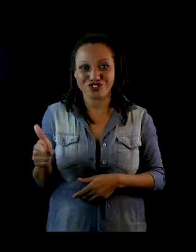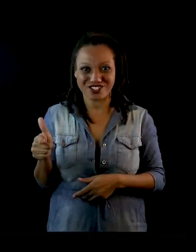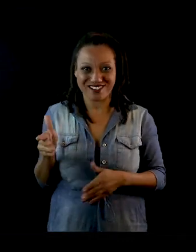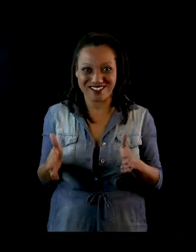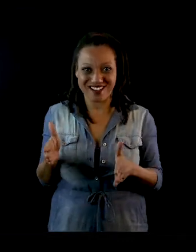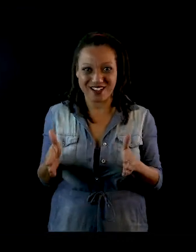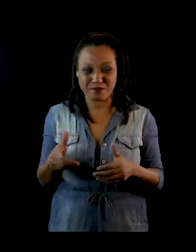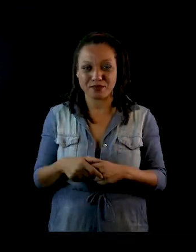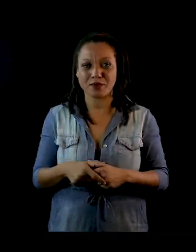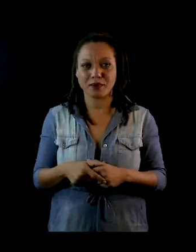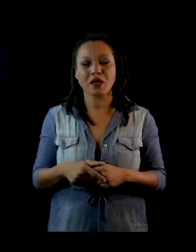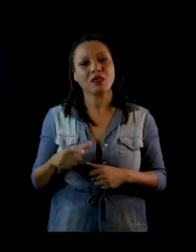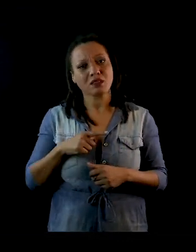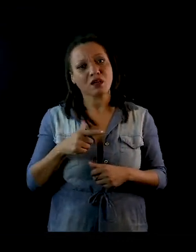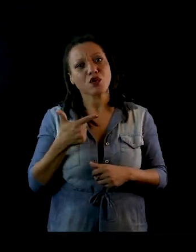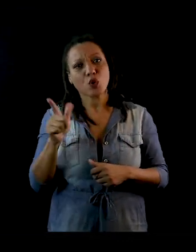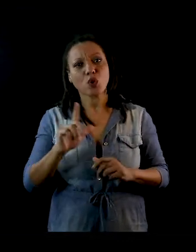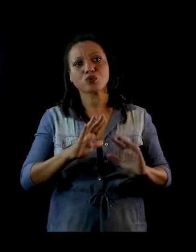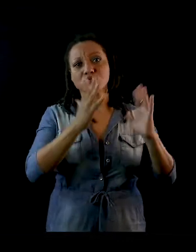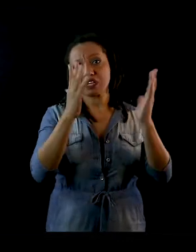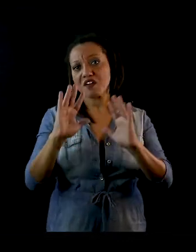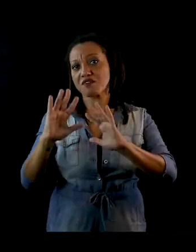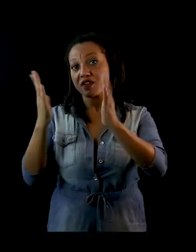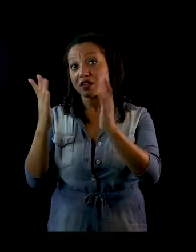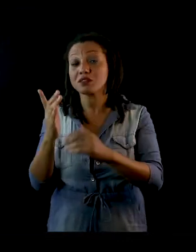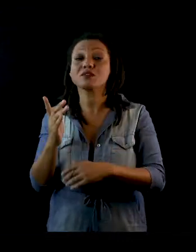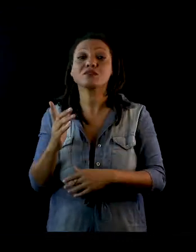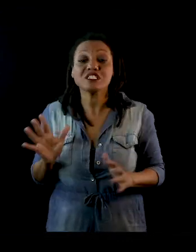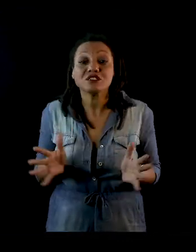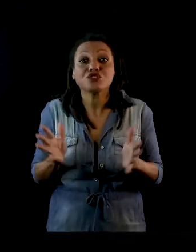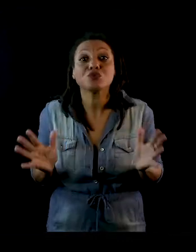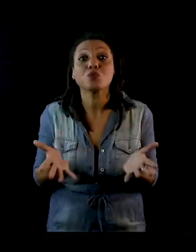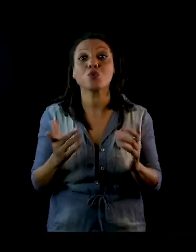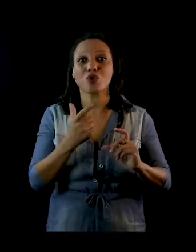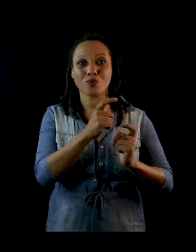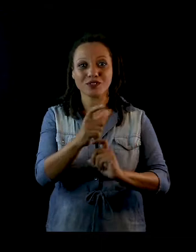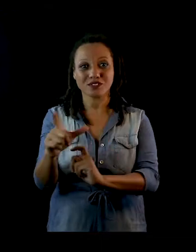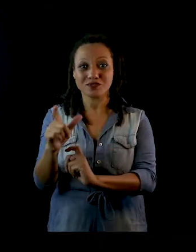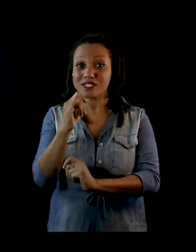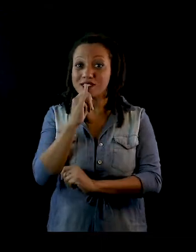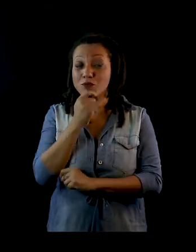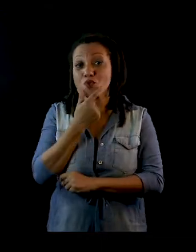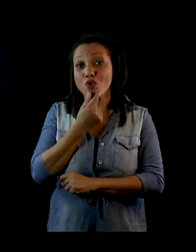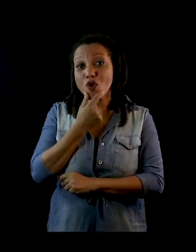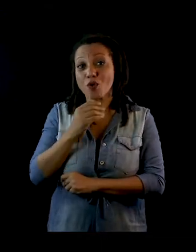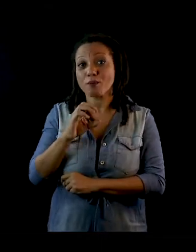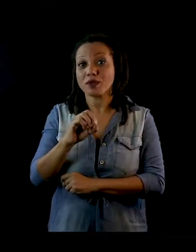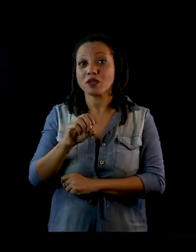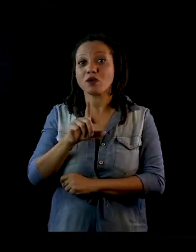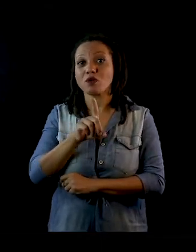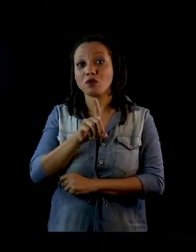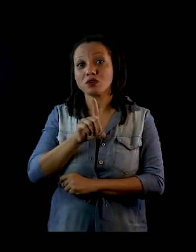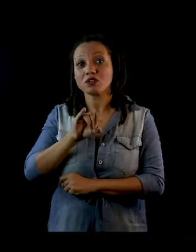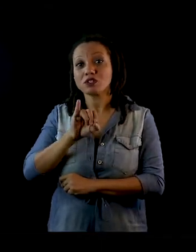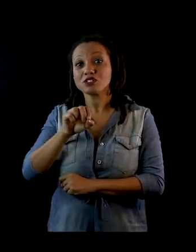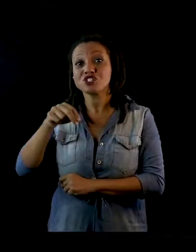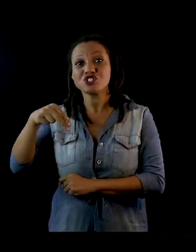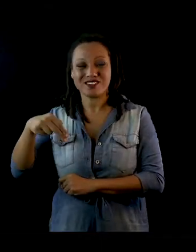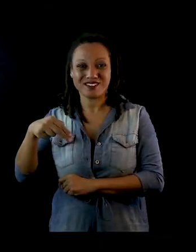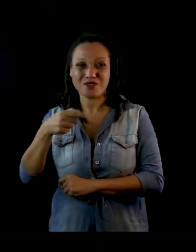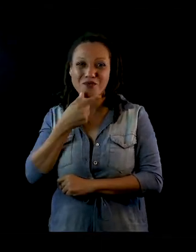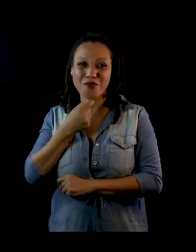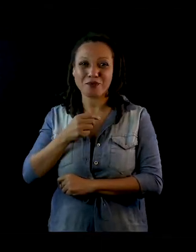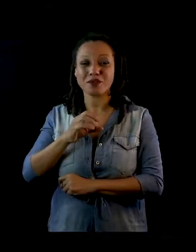eventos, tem umas pessoas que estimulam os quadrinhos lá. Por exemplo, o dono de uma banca de revistas chamado Odin, seu Orlando